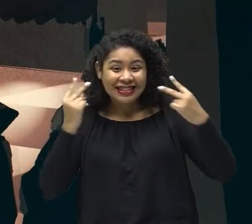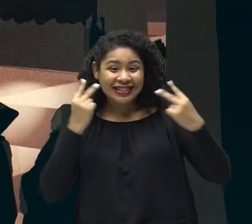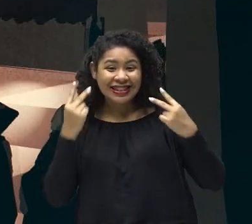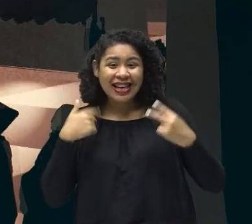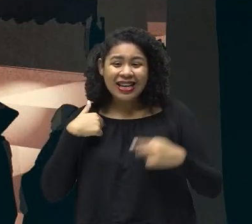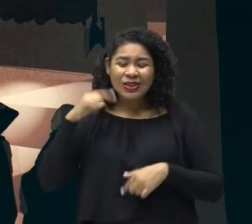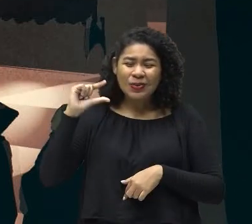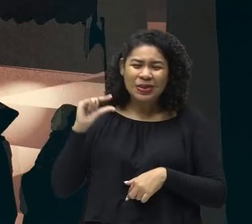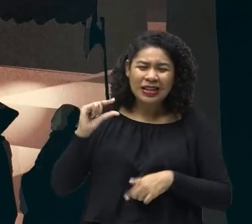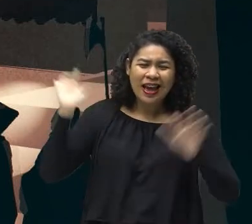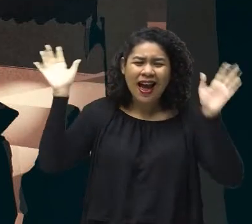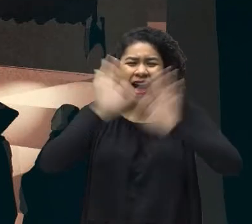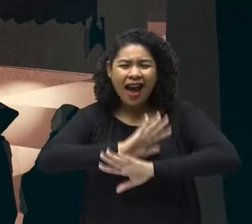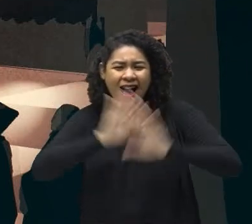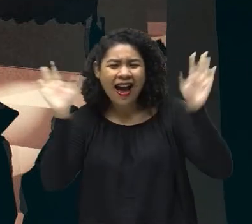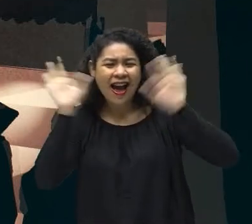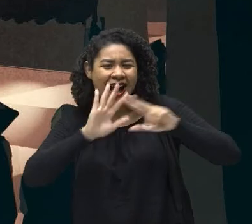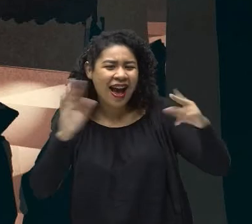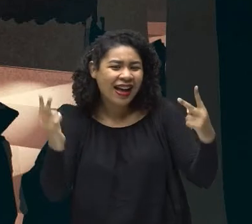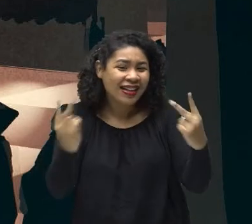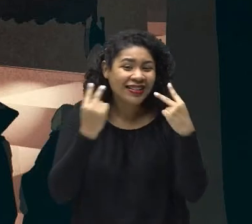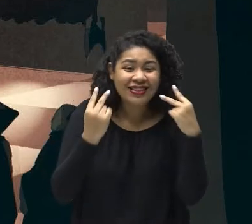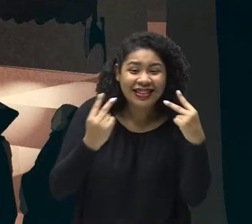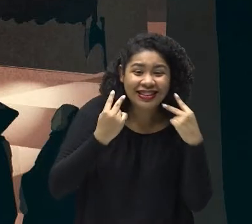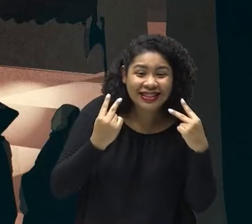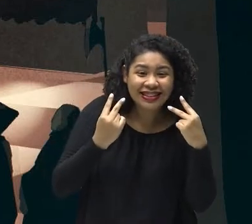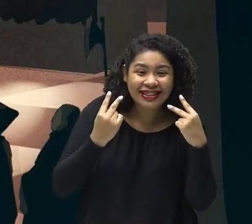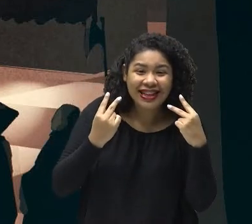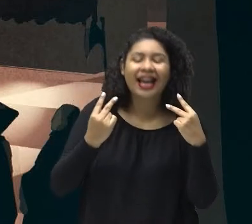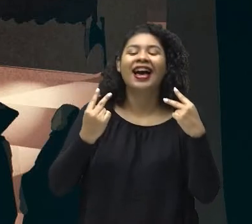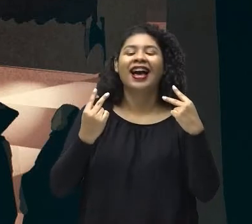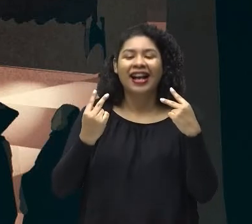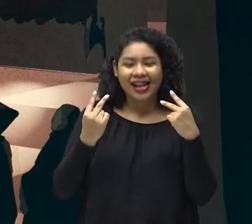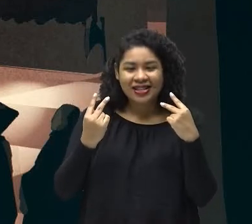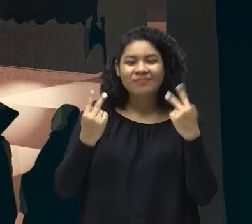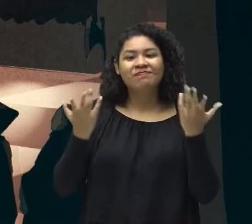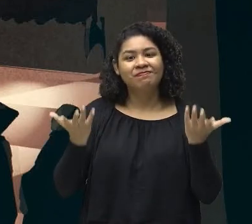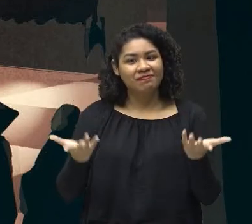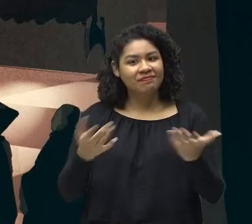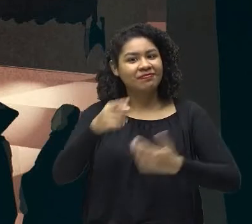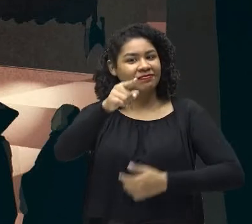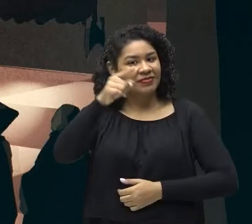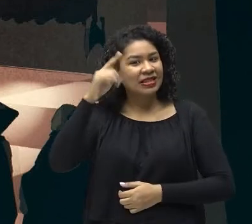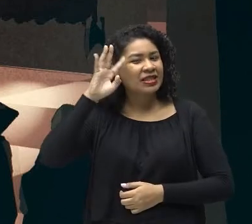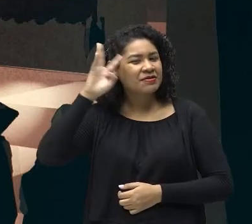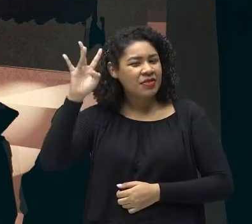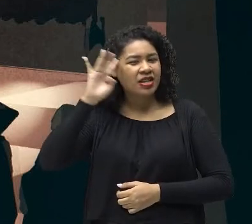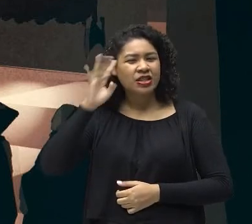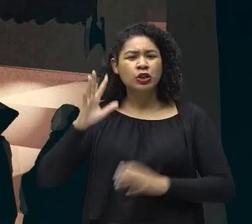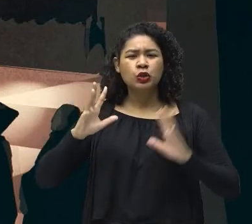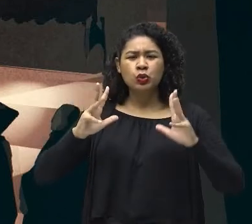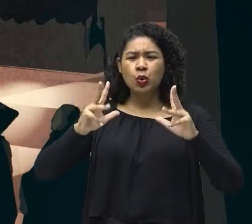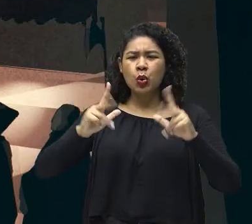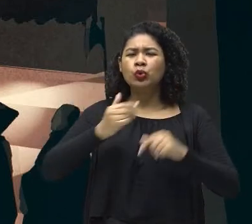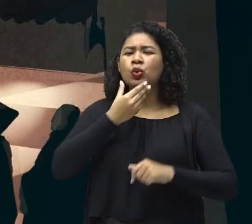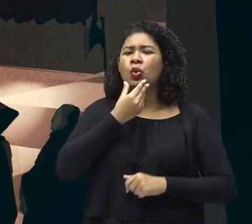aqui, Quase pulando aqui para vocês me enxergarem. Então você imagina Que todos esses homens aqui,